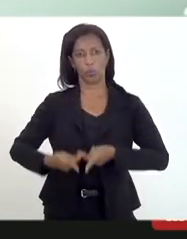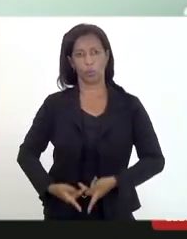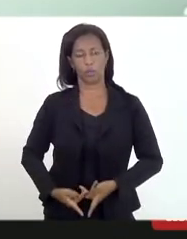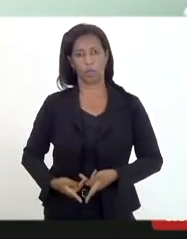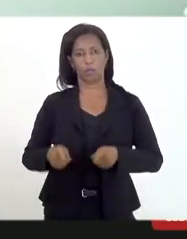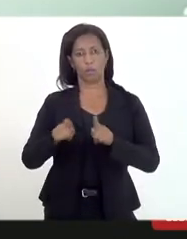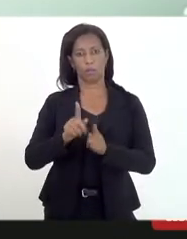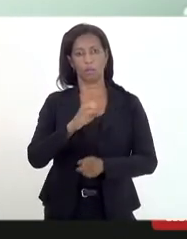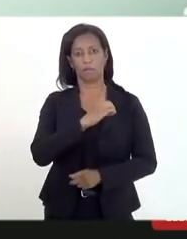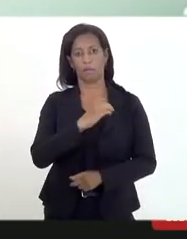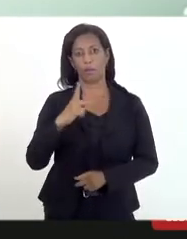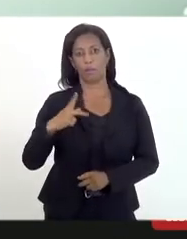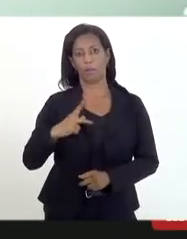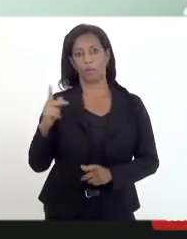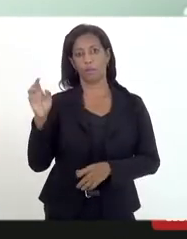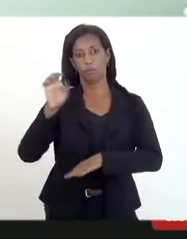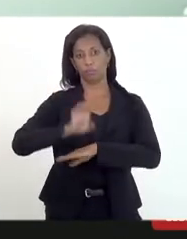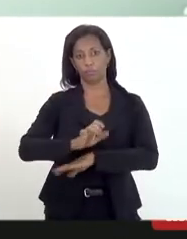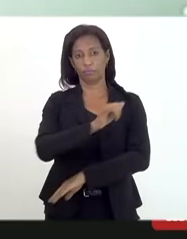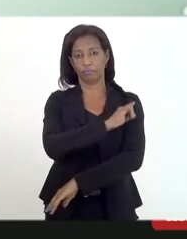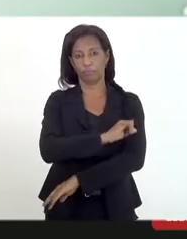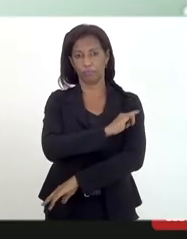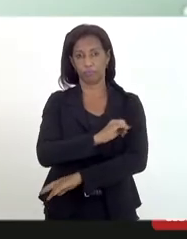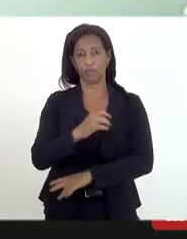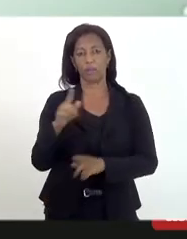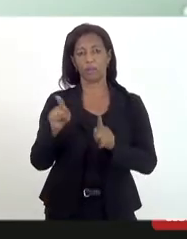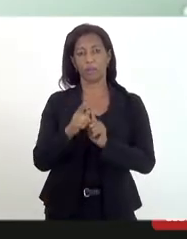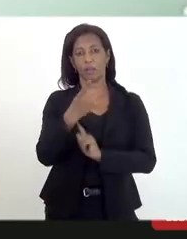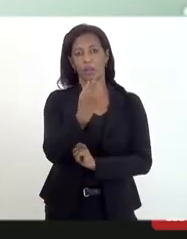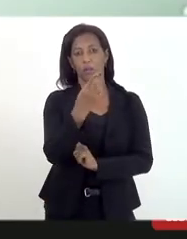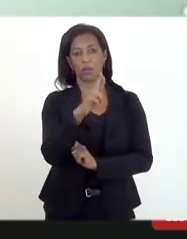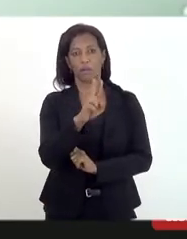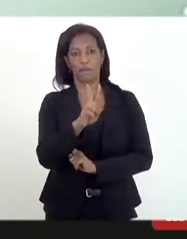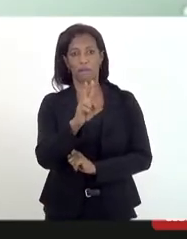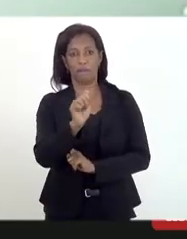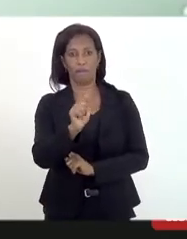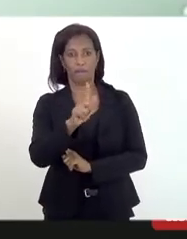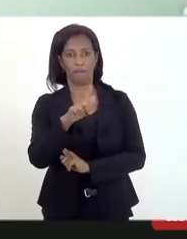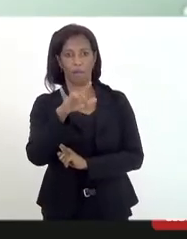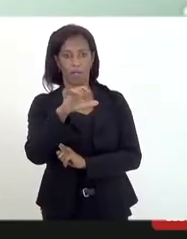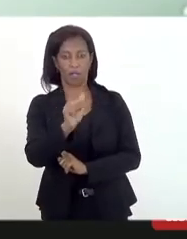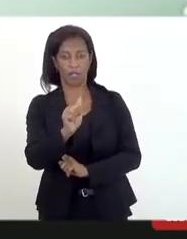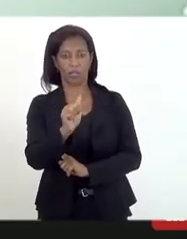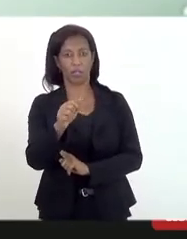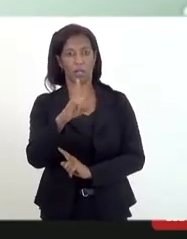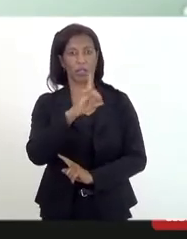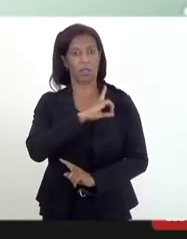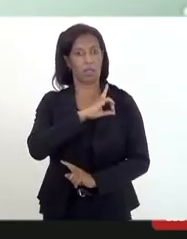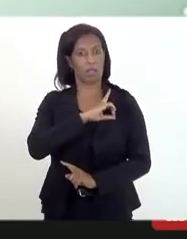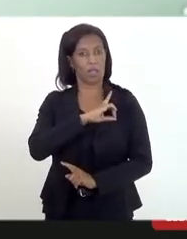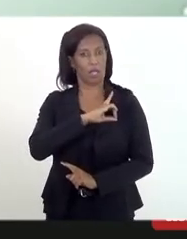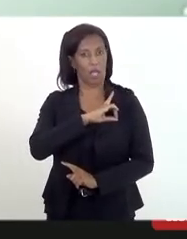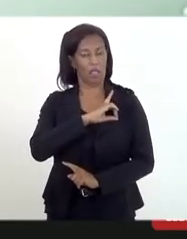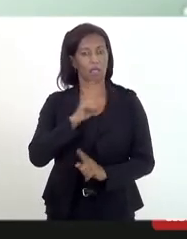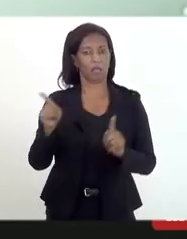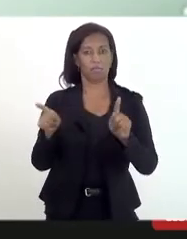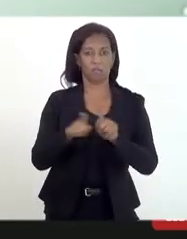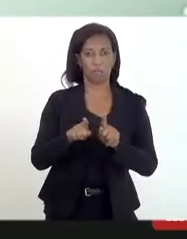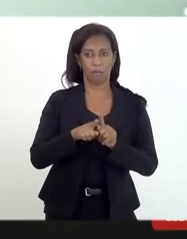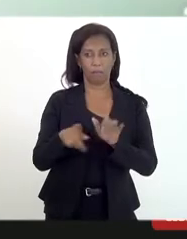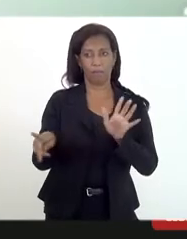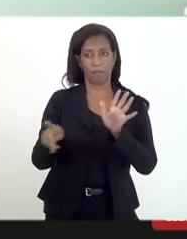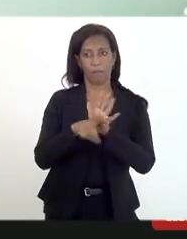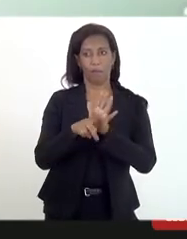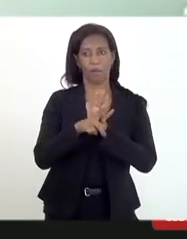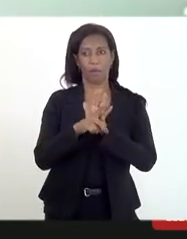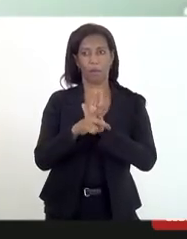Defensoria Pública do Estado do Rio de Janeiro. E a doutora Valesca dos Santos Garcês, delegada de polícia da Delegacia